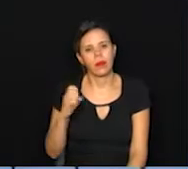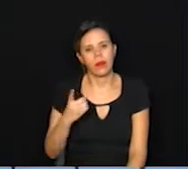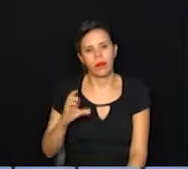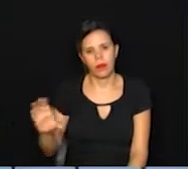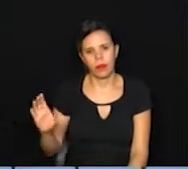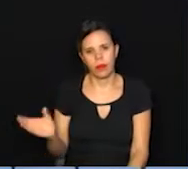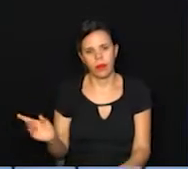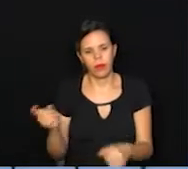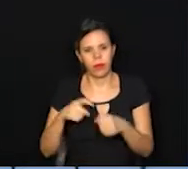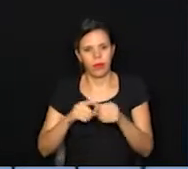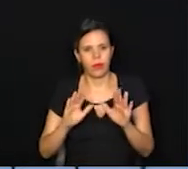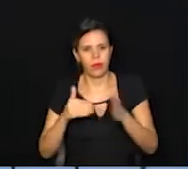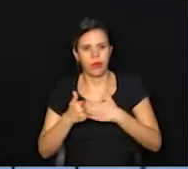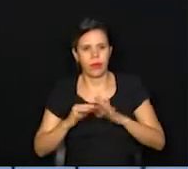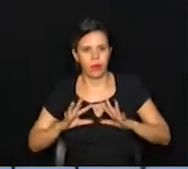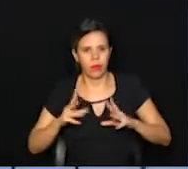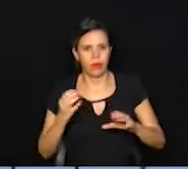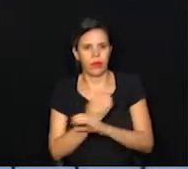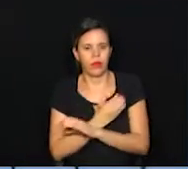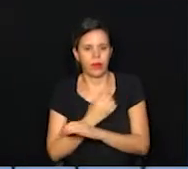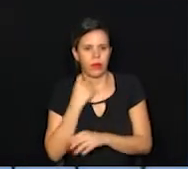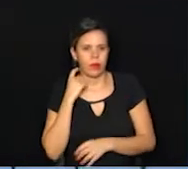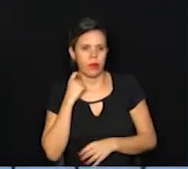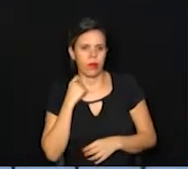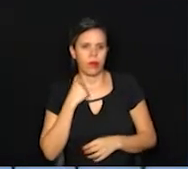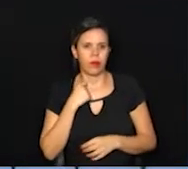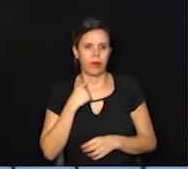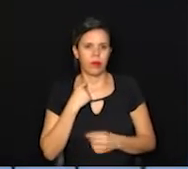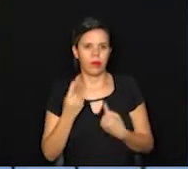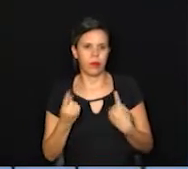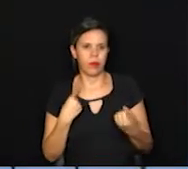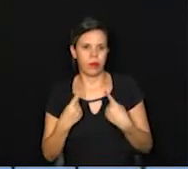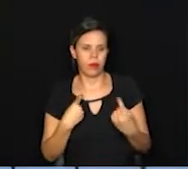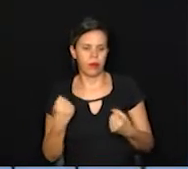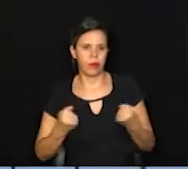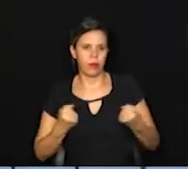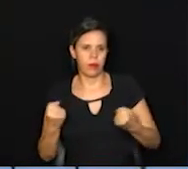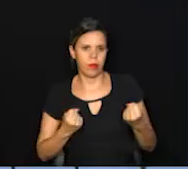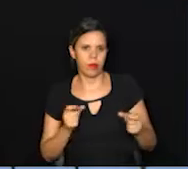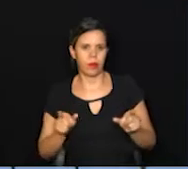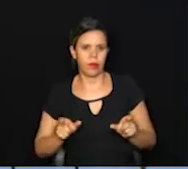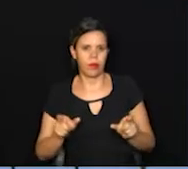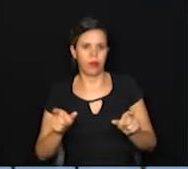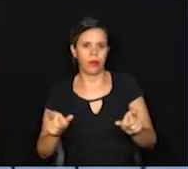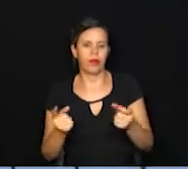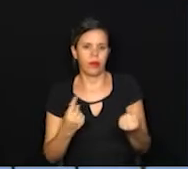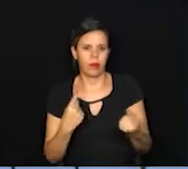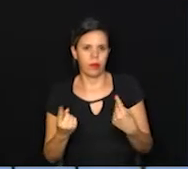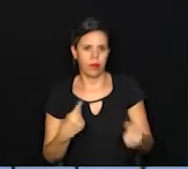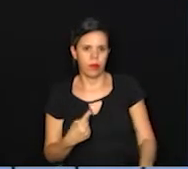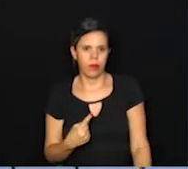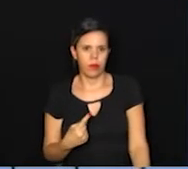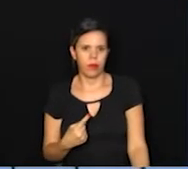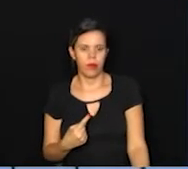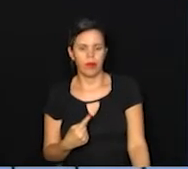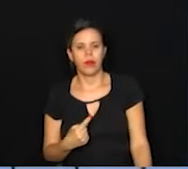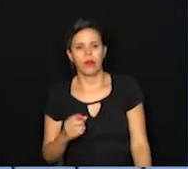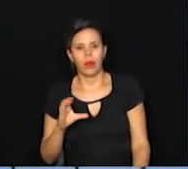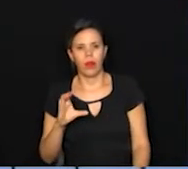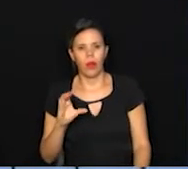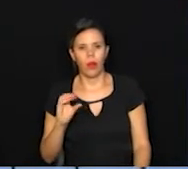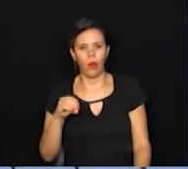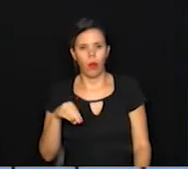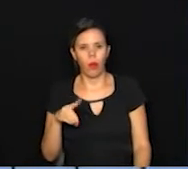volta a interditar totalmente o tráfego de veículos em trechos das vias. Comendador